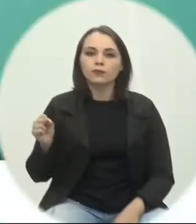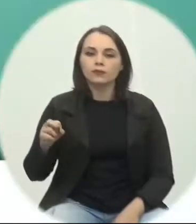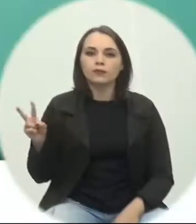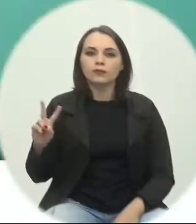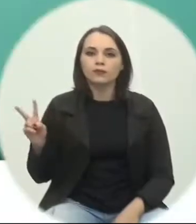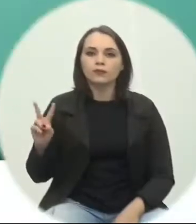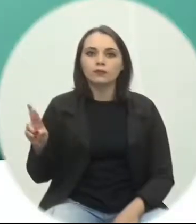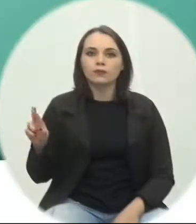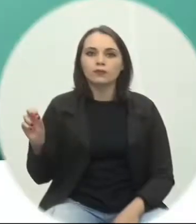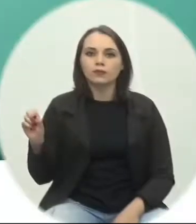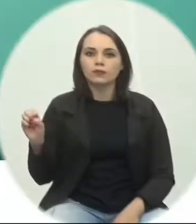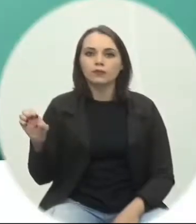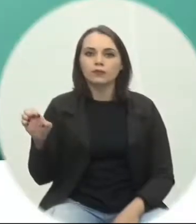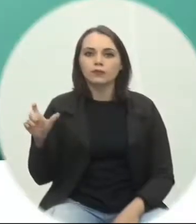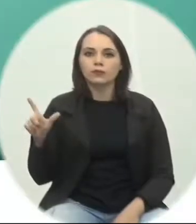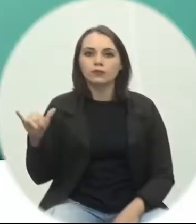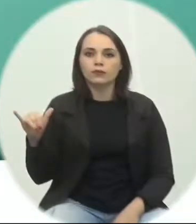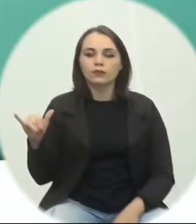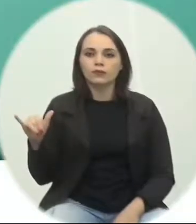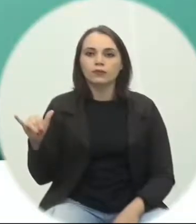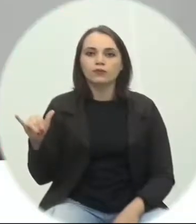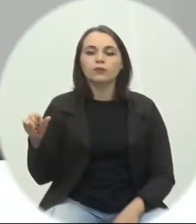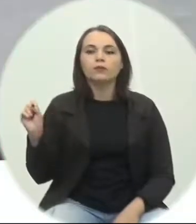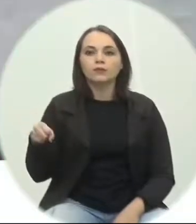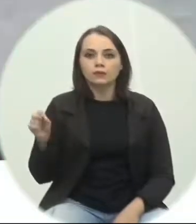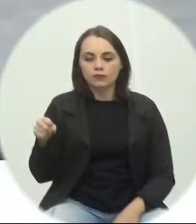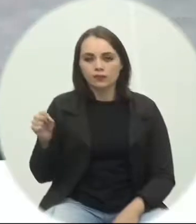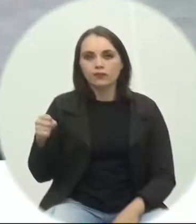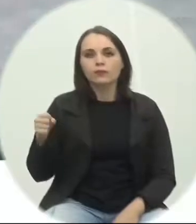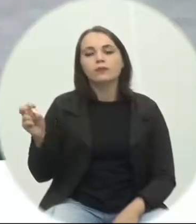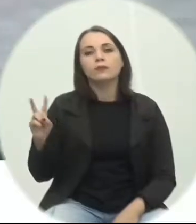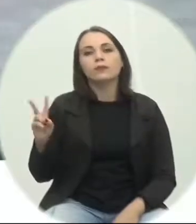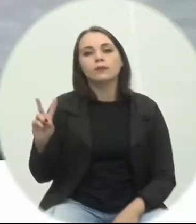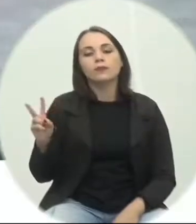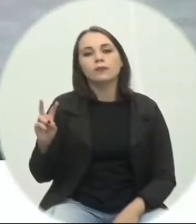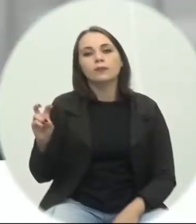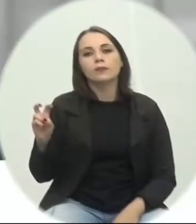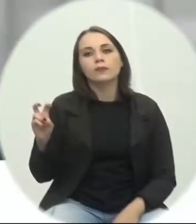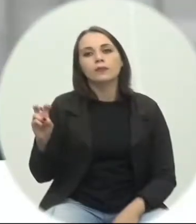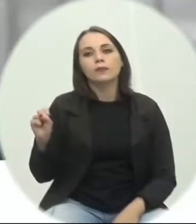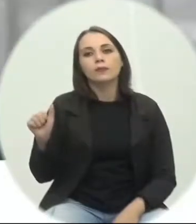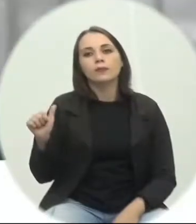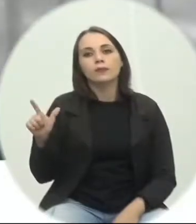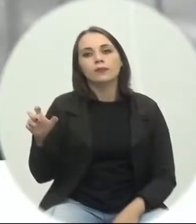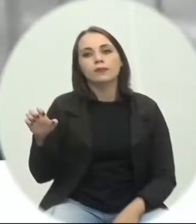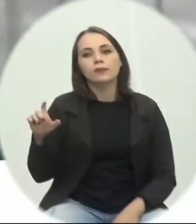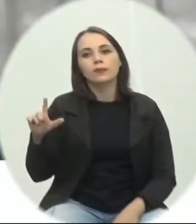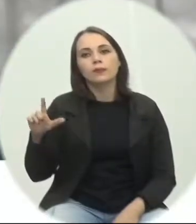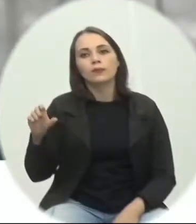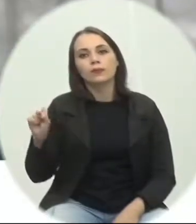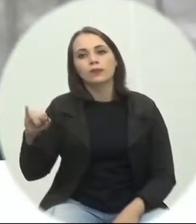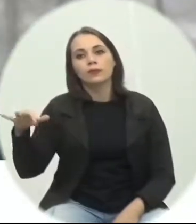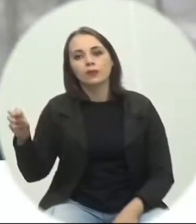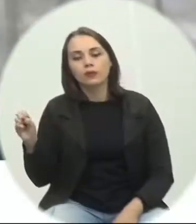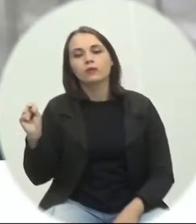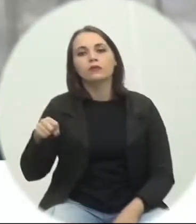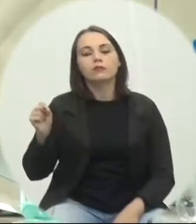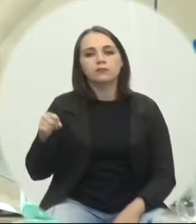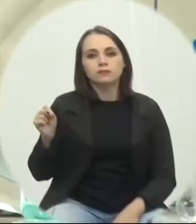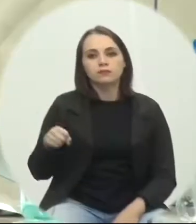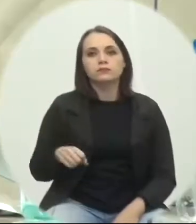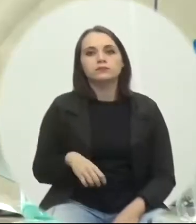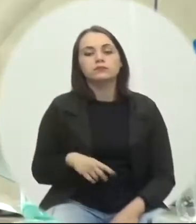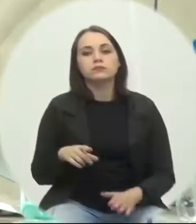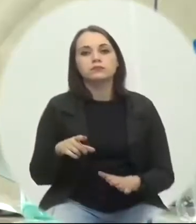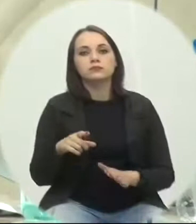vereadora Roseli De Luca. Favorável, presidente. A favor, vereador Salégio Lima. Favor, A favor.